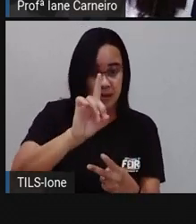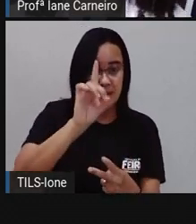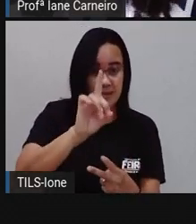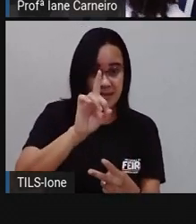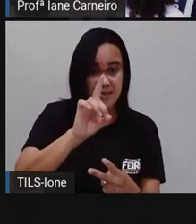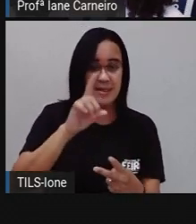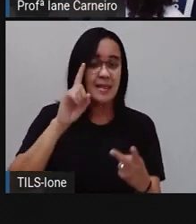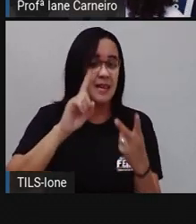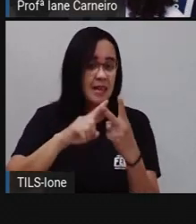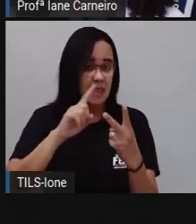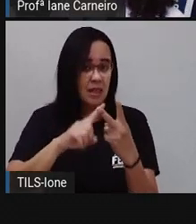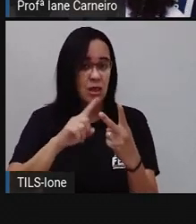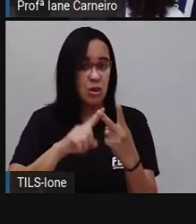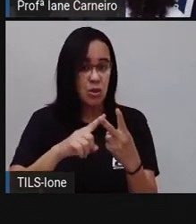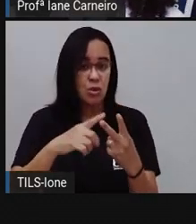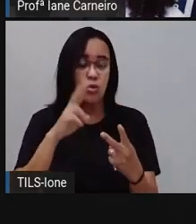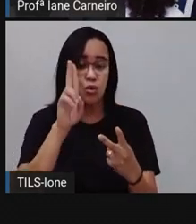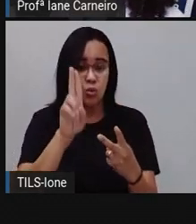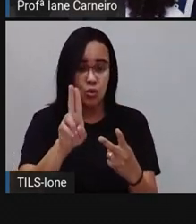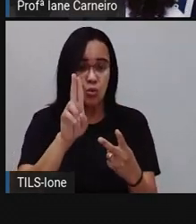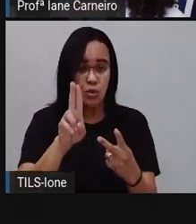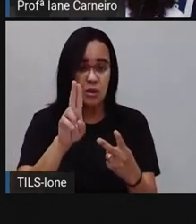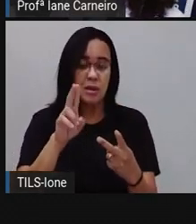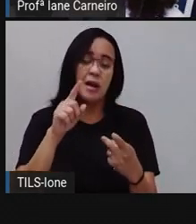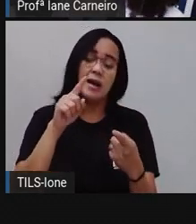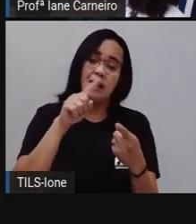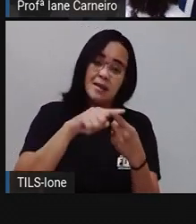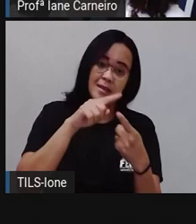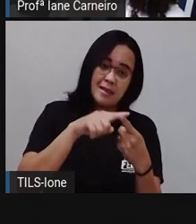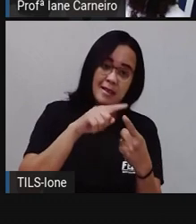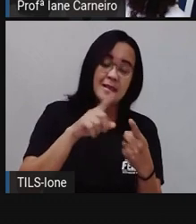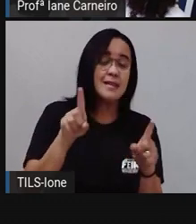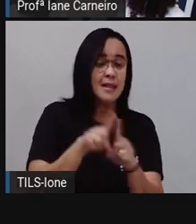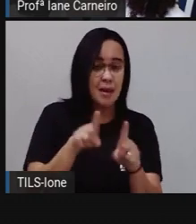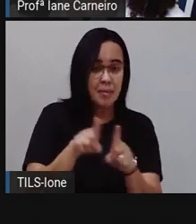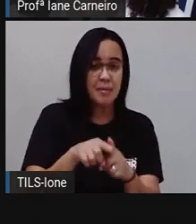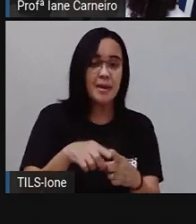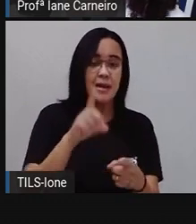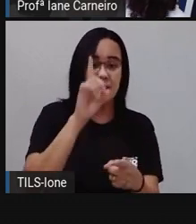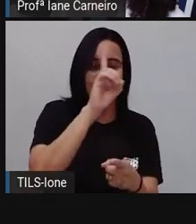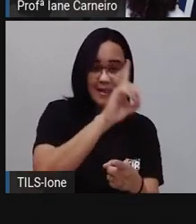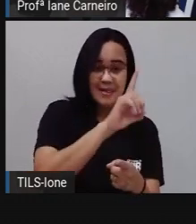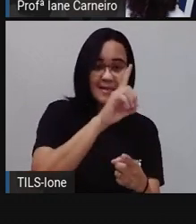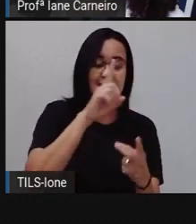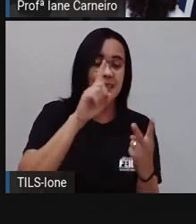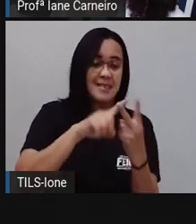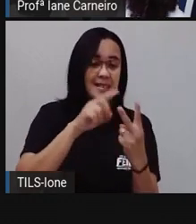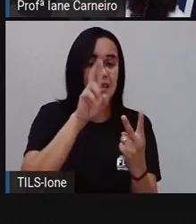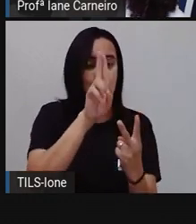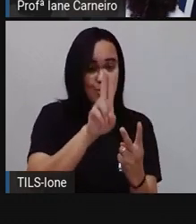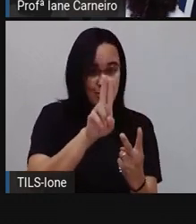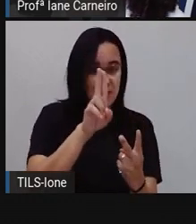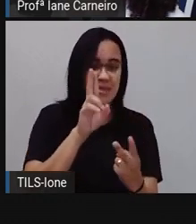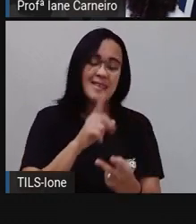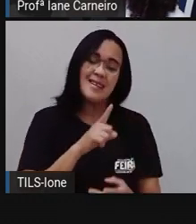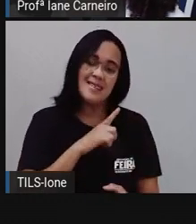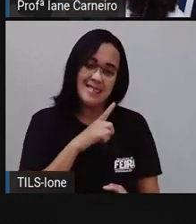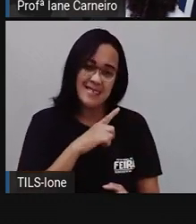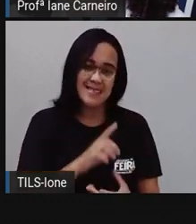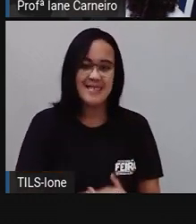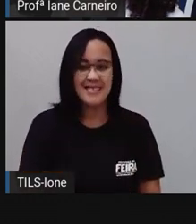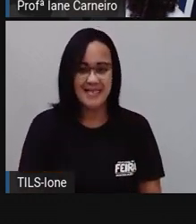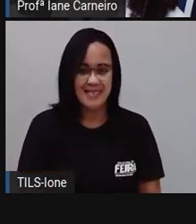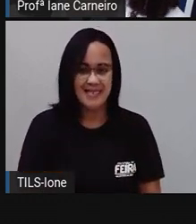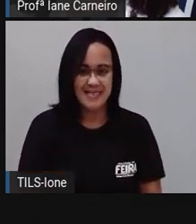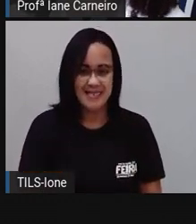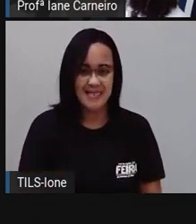Então, que a gente vai fazer, ó. Esse um aqui vale quanto? Dez. Aí eu coloco o dez aqui. Mais esse um vale